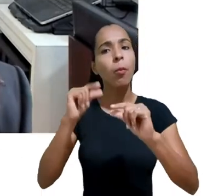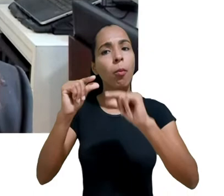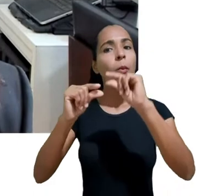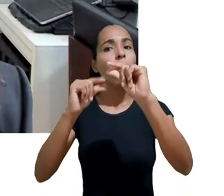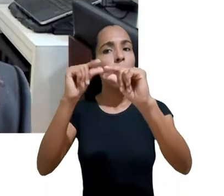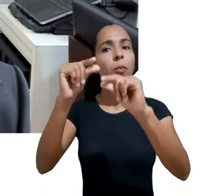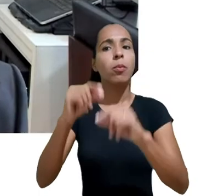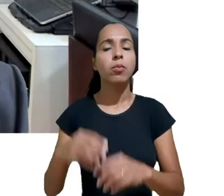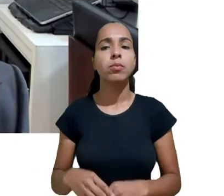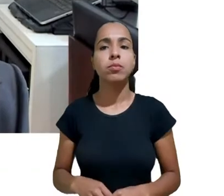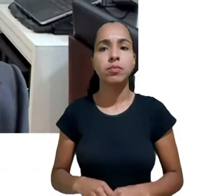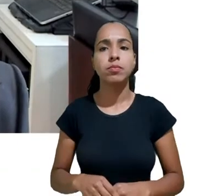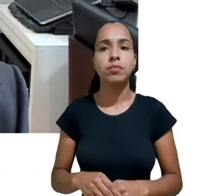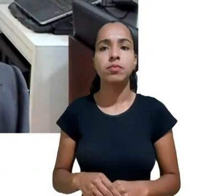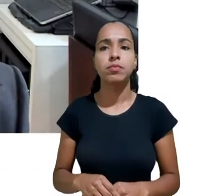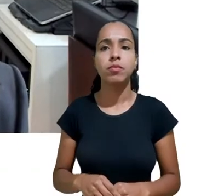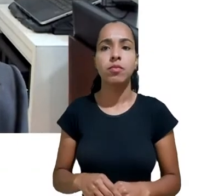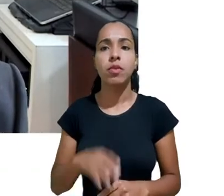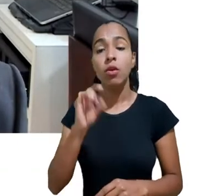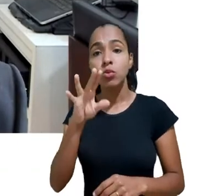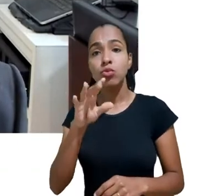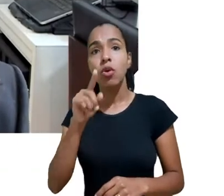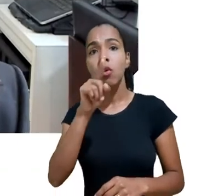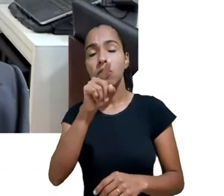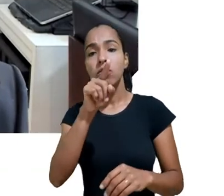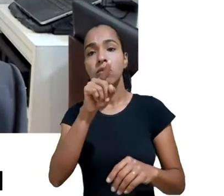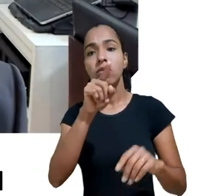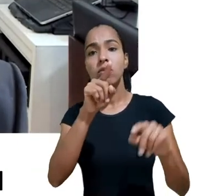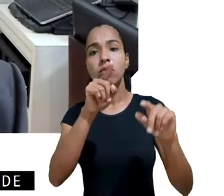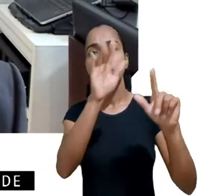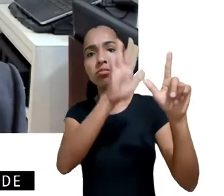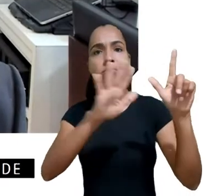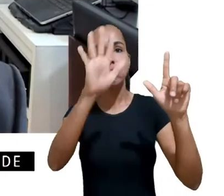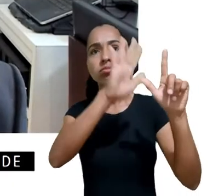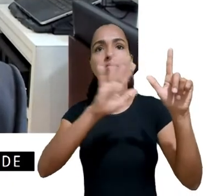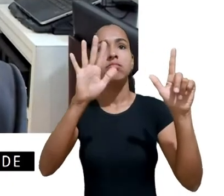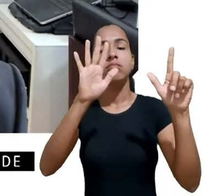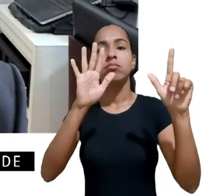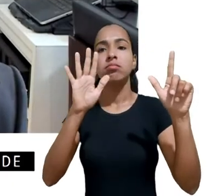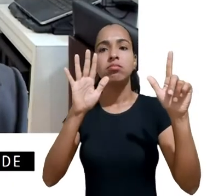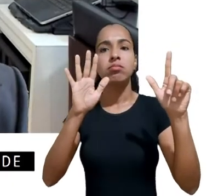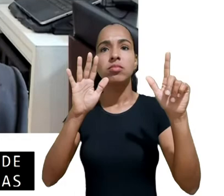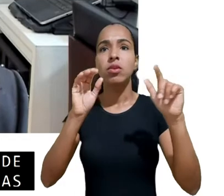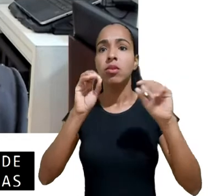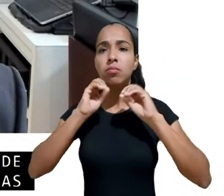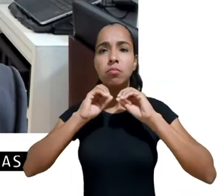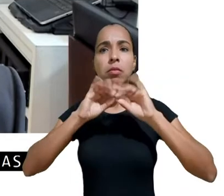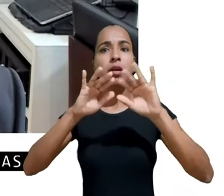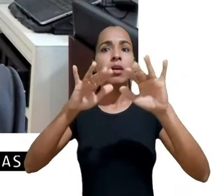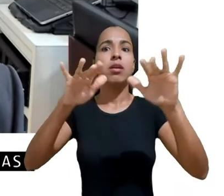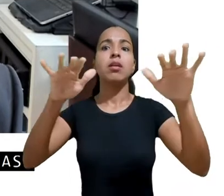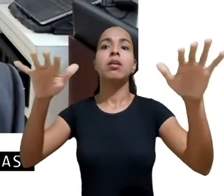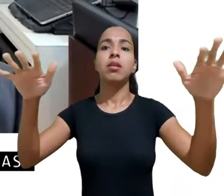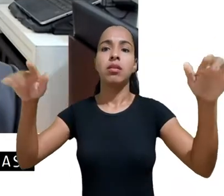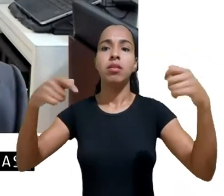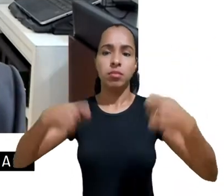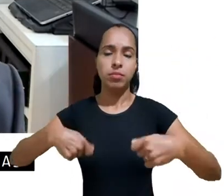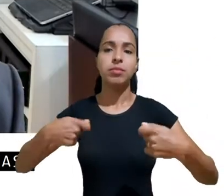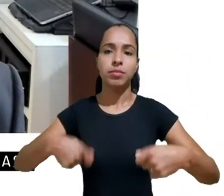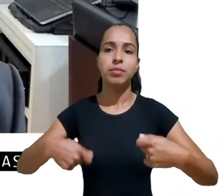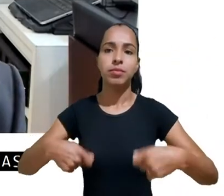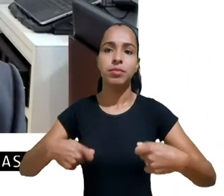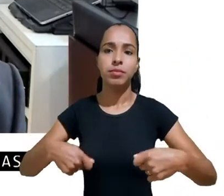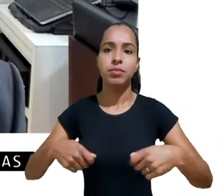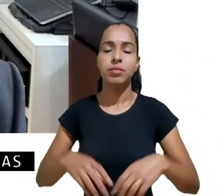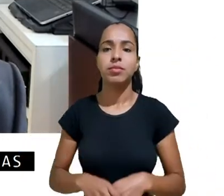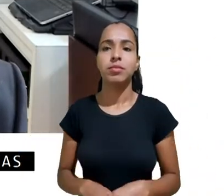mídia especializada no tema mas também da grande mídia para uma conscientização cada vez maior dessa cultura de